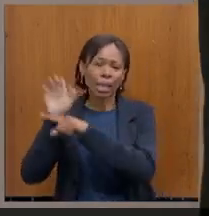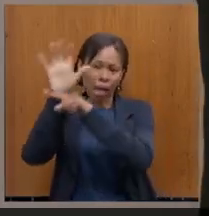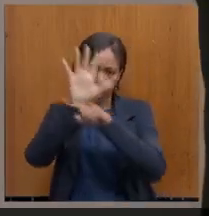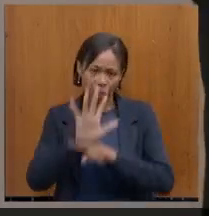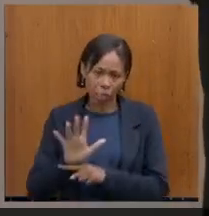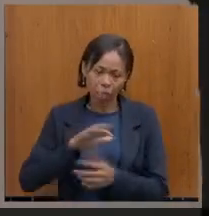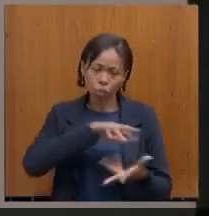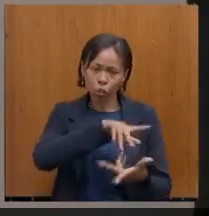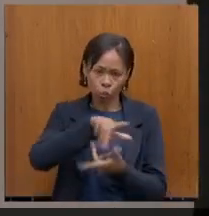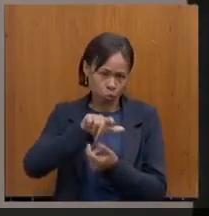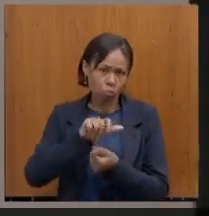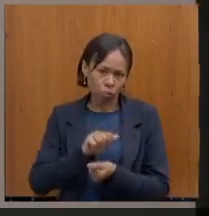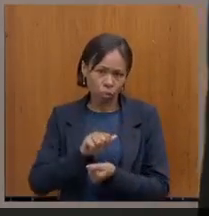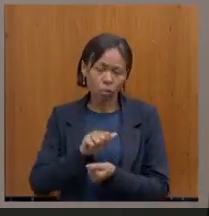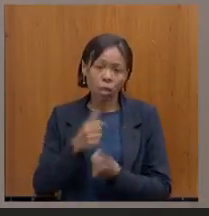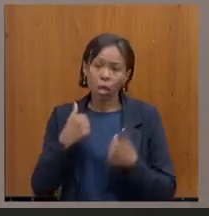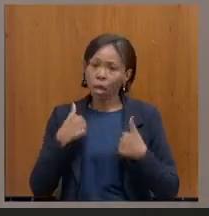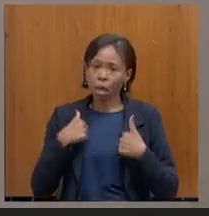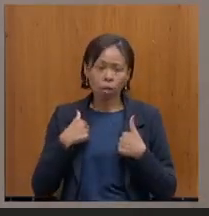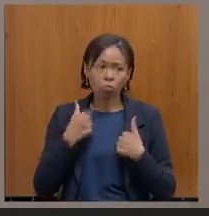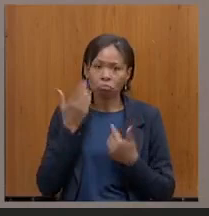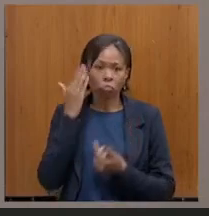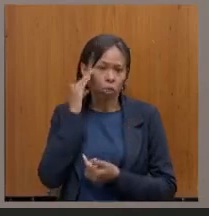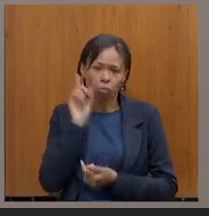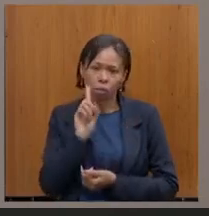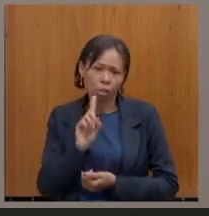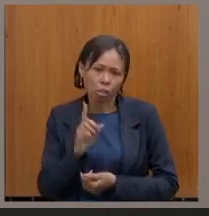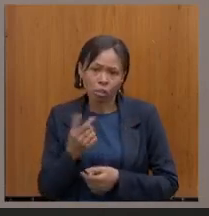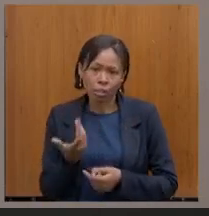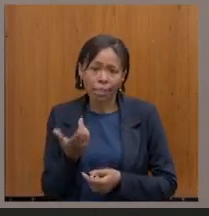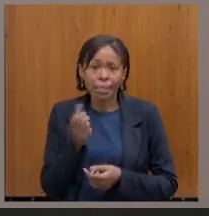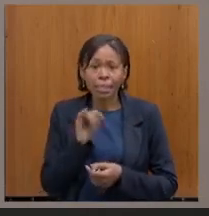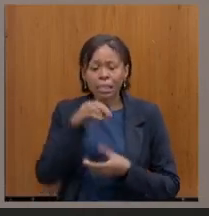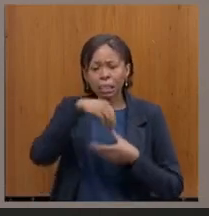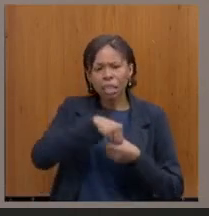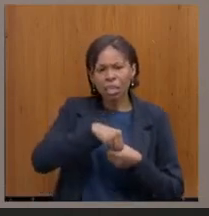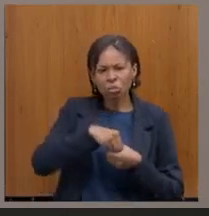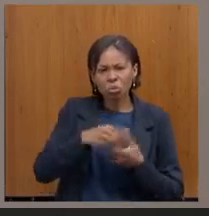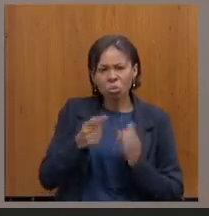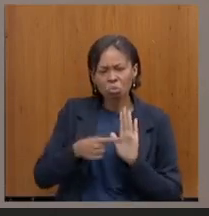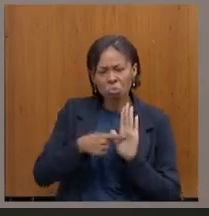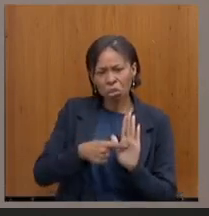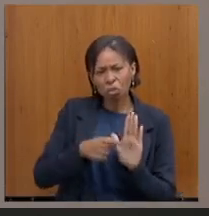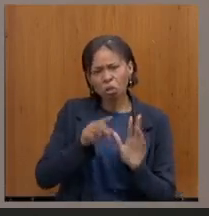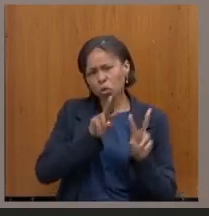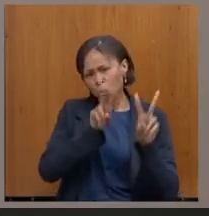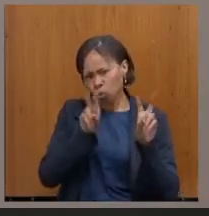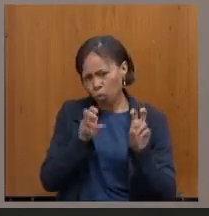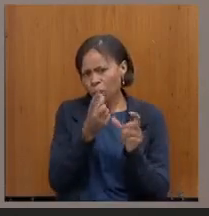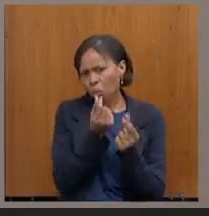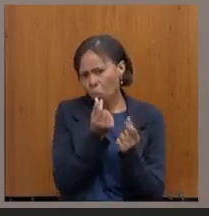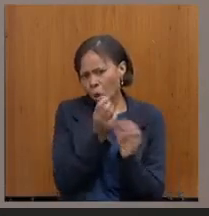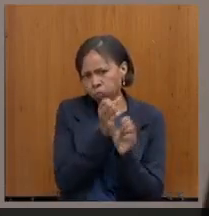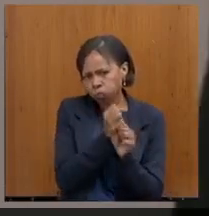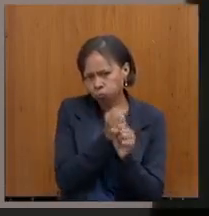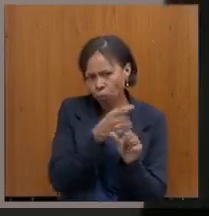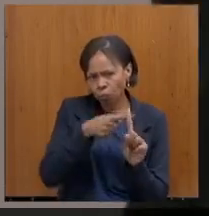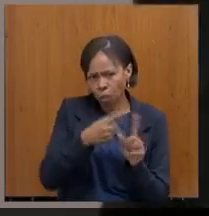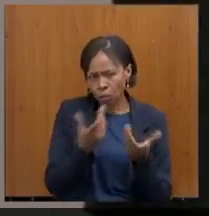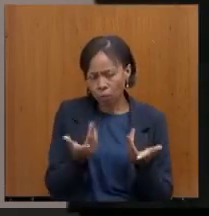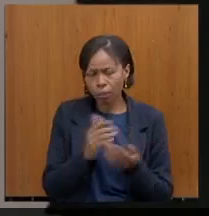Compreendo, da minha parte, presidente, não compreendo que aqui se encaixa saldo bancário da conta. Quatro, oferecer